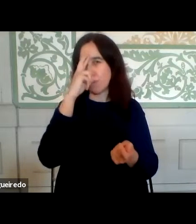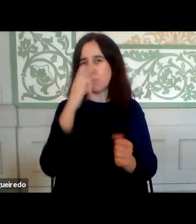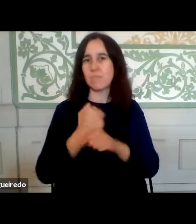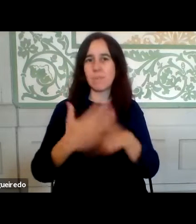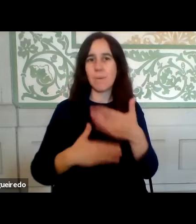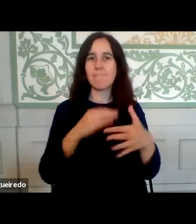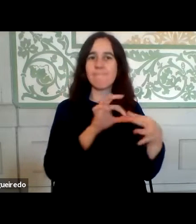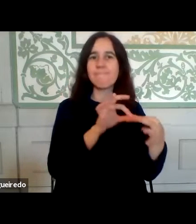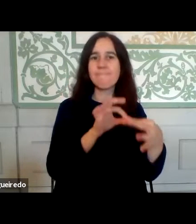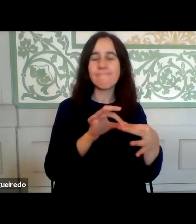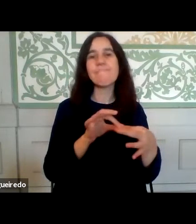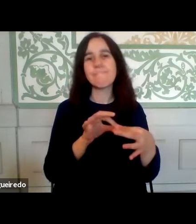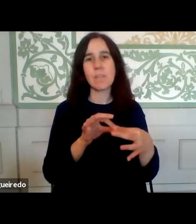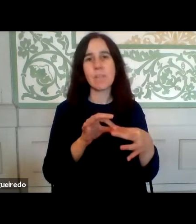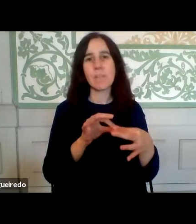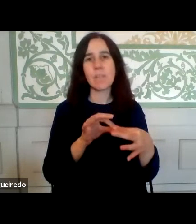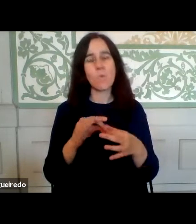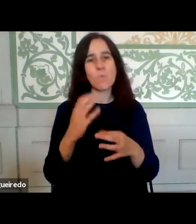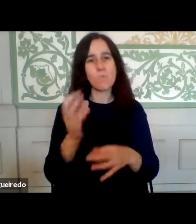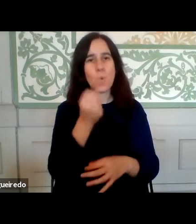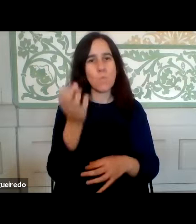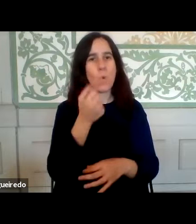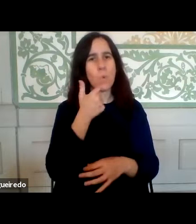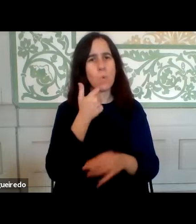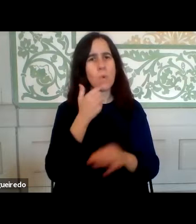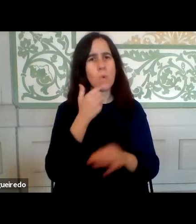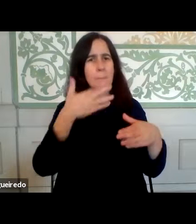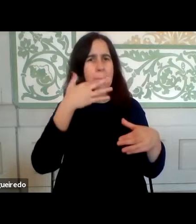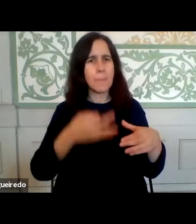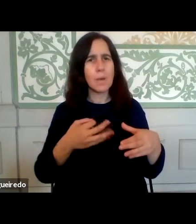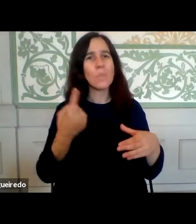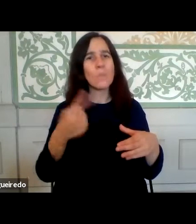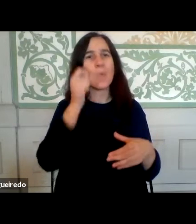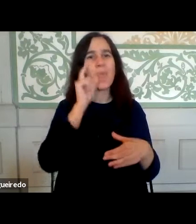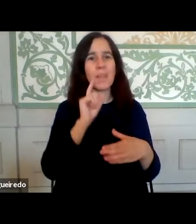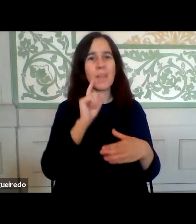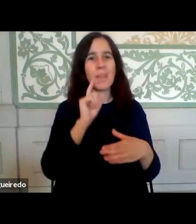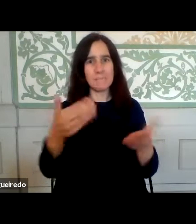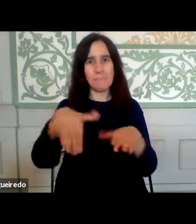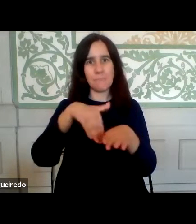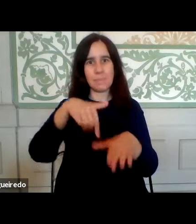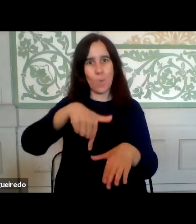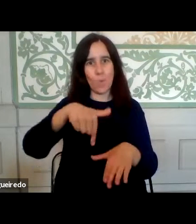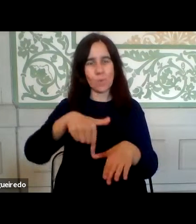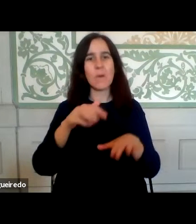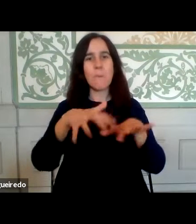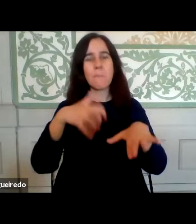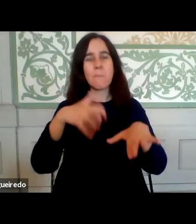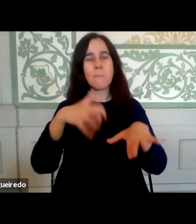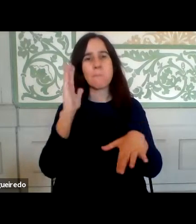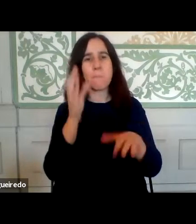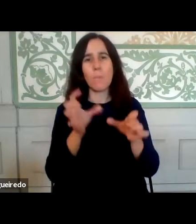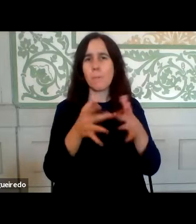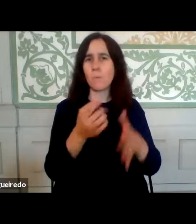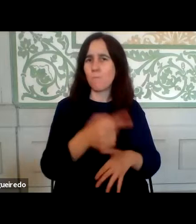colaborativo com muitos resultados. Toda a equipa, não só aqueles e aquelas que hoje participam deste webinar, mas toda